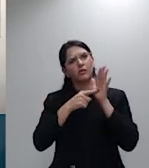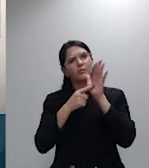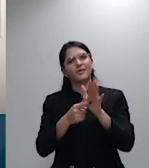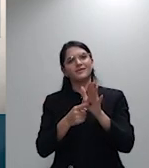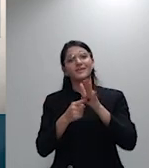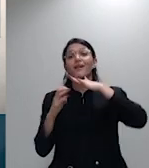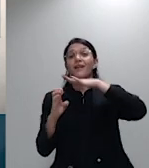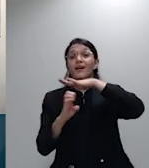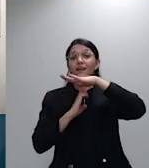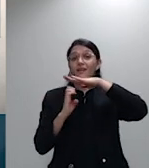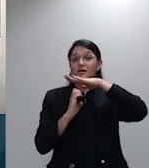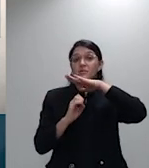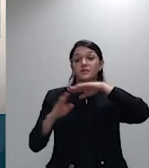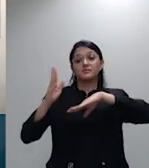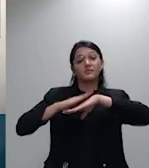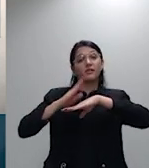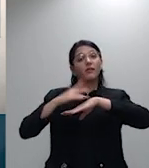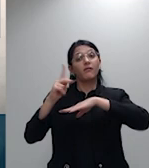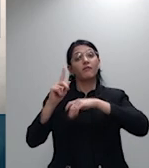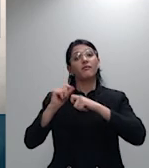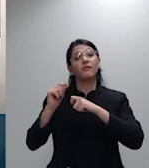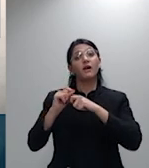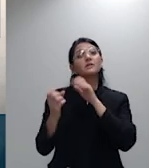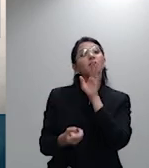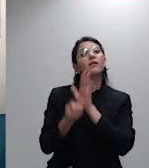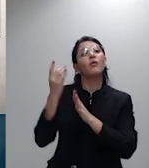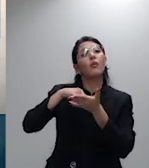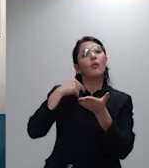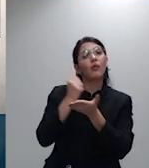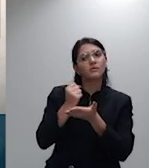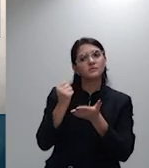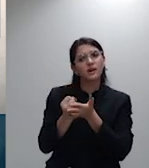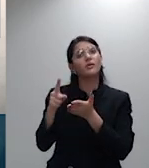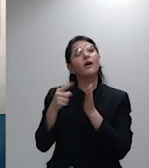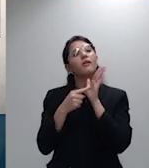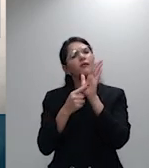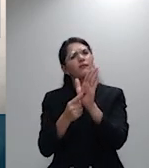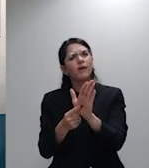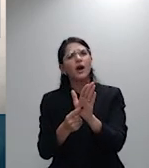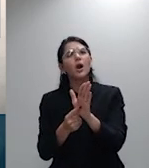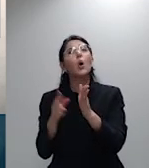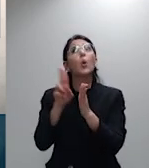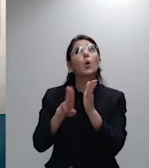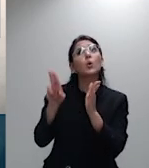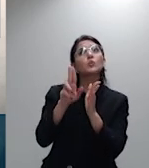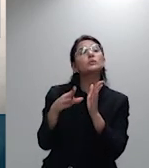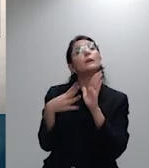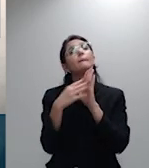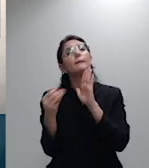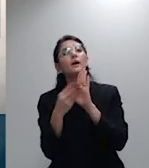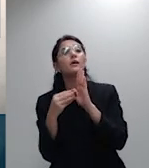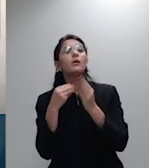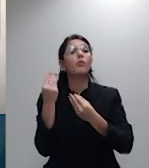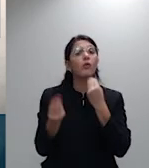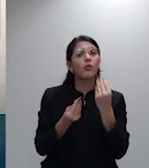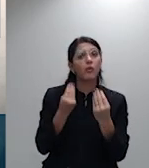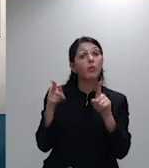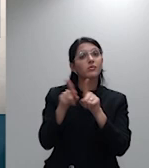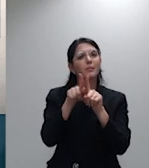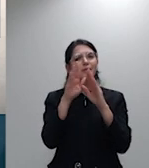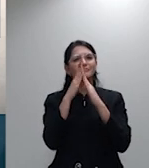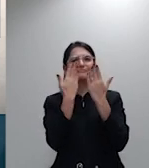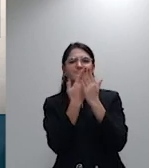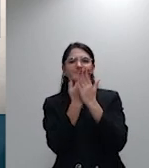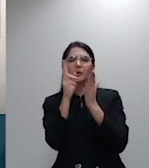registro do produto é a operadora que detém a metodologia utilizada e os estudos atoriais utilizados para a elaboração da